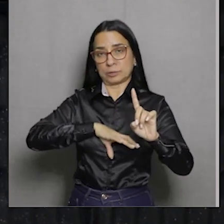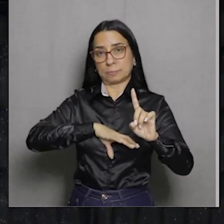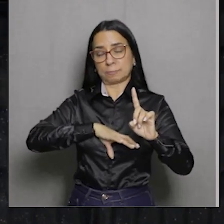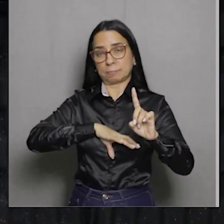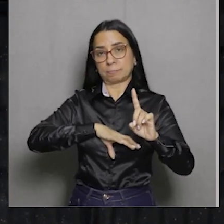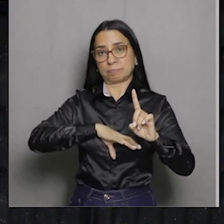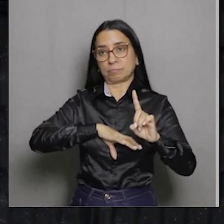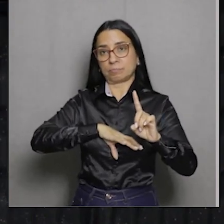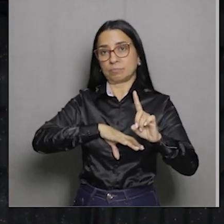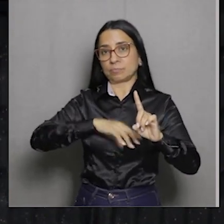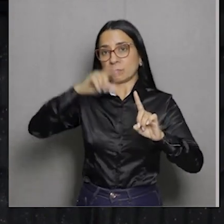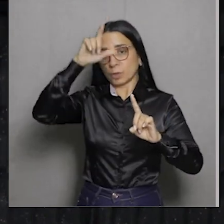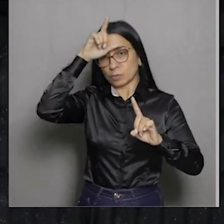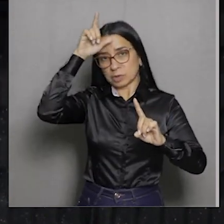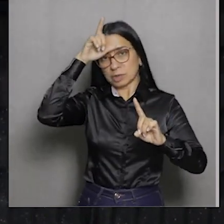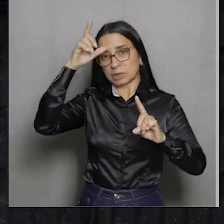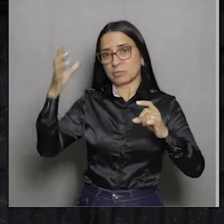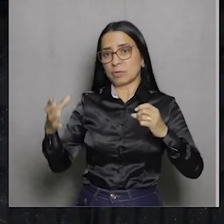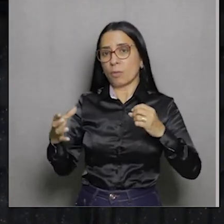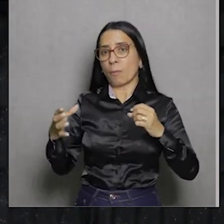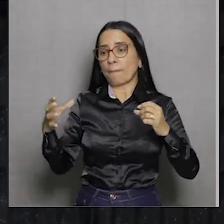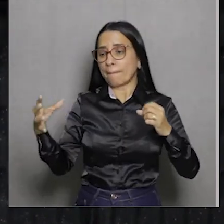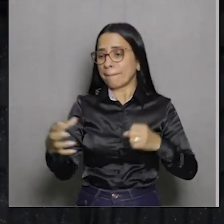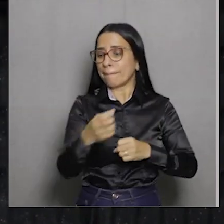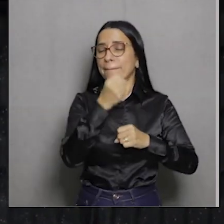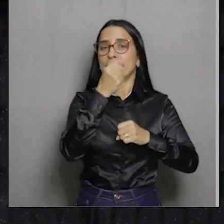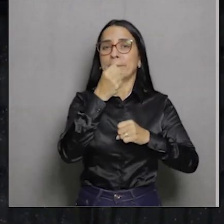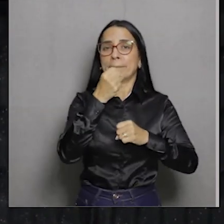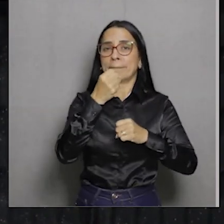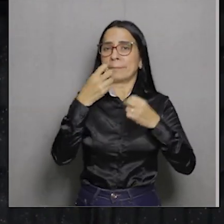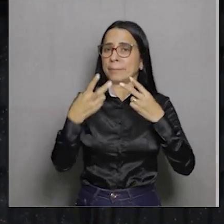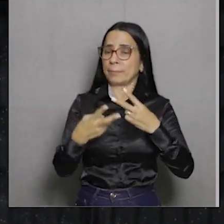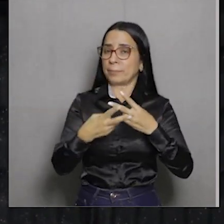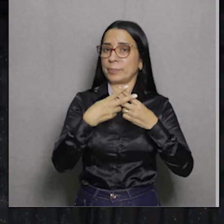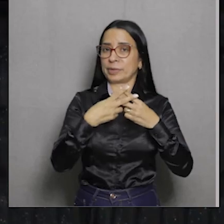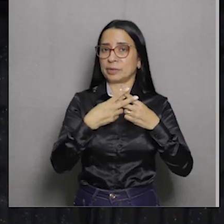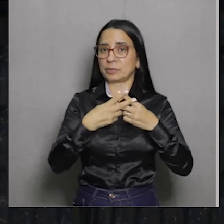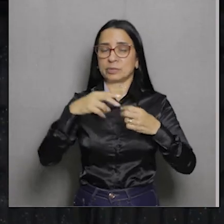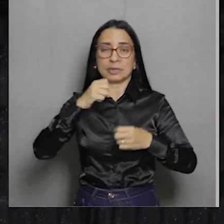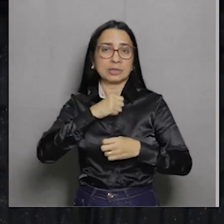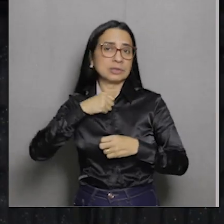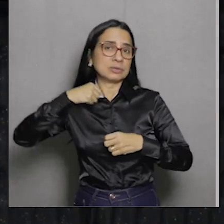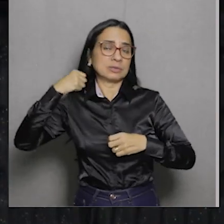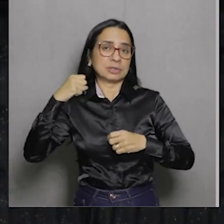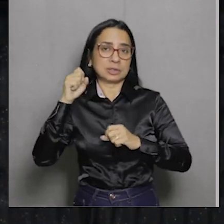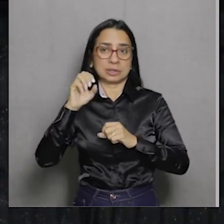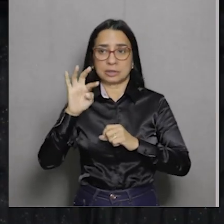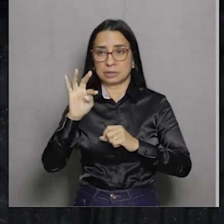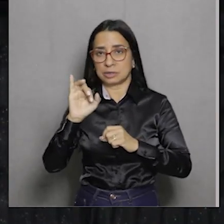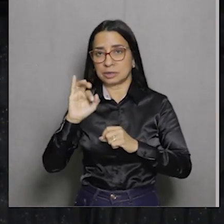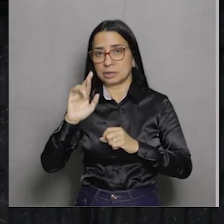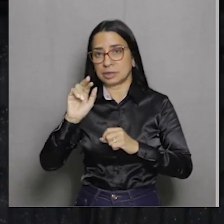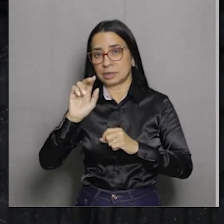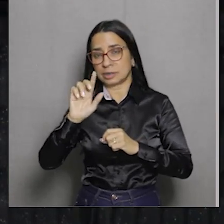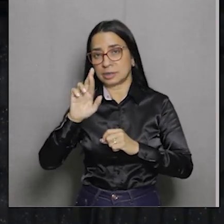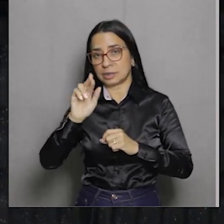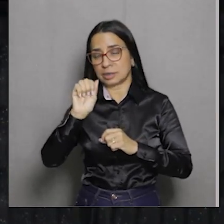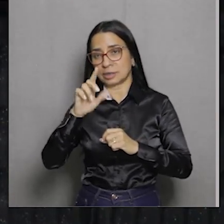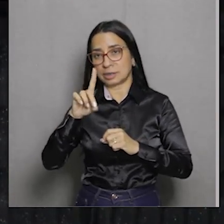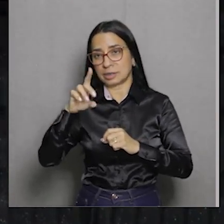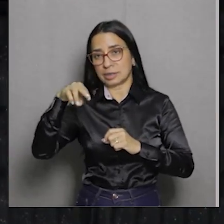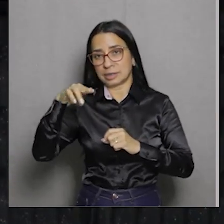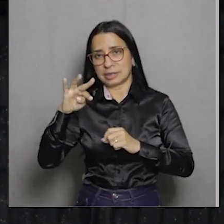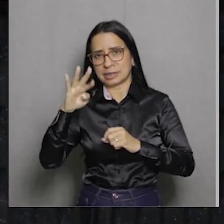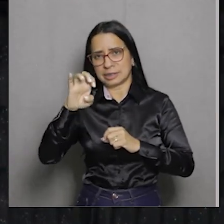Seus líderes foram presos, o Tiradentes é o que vai ser condenado, inclusive, à morte. É